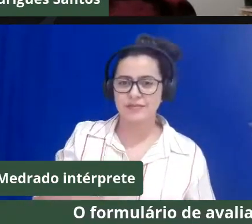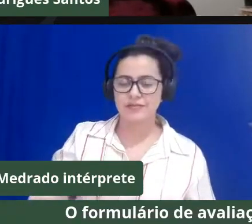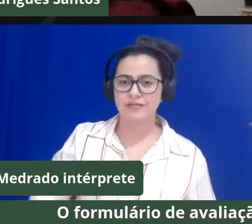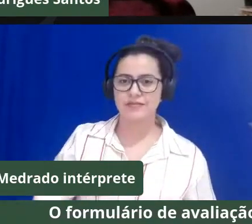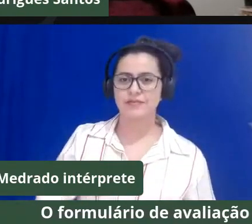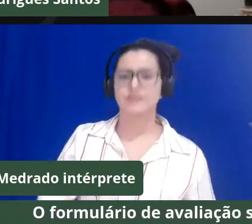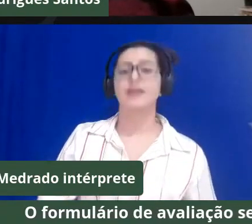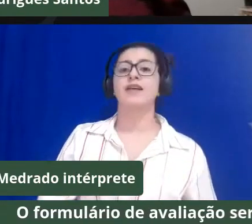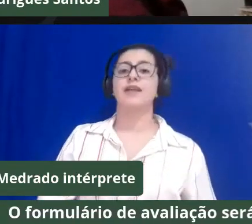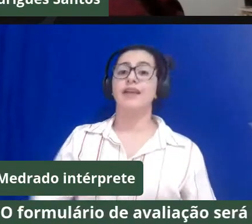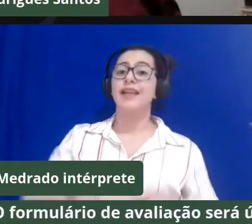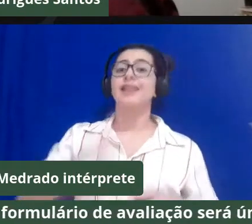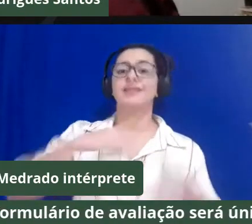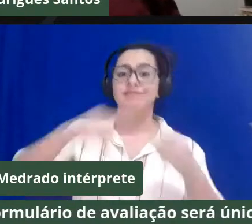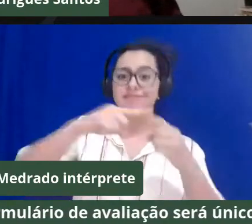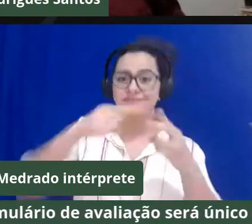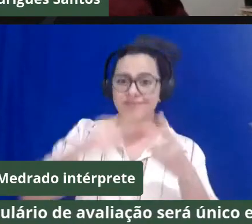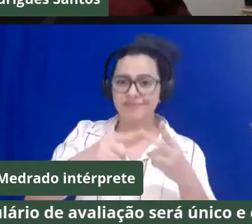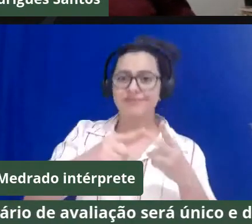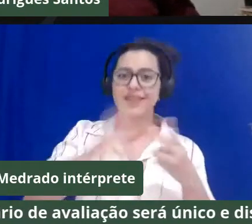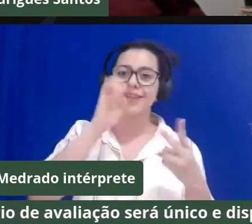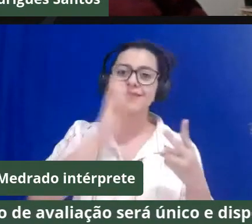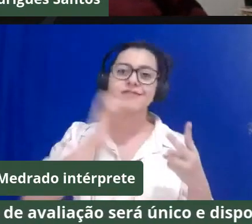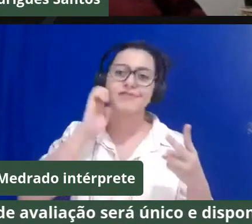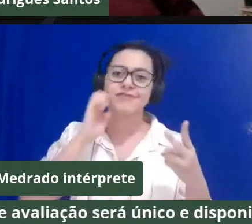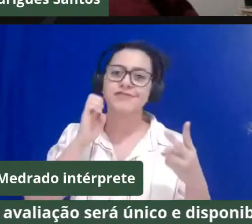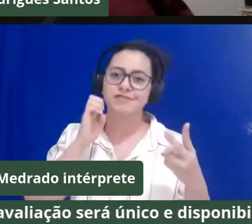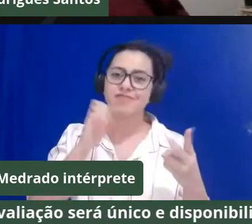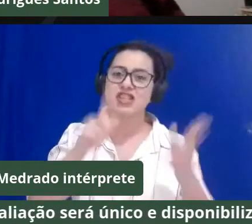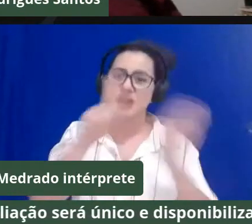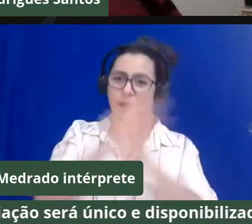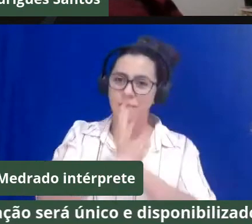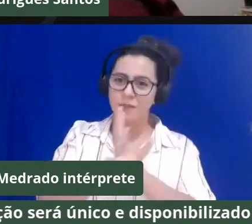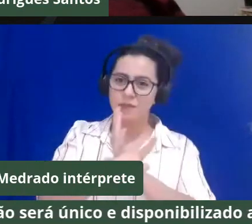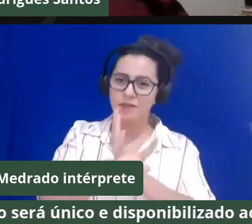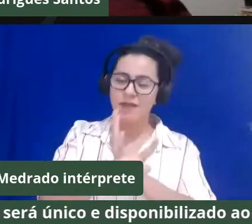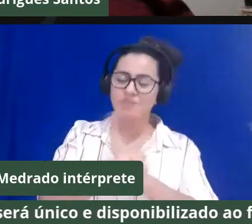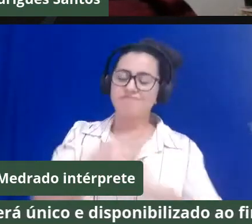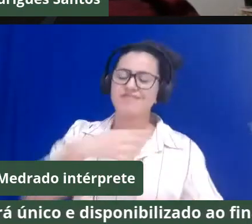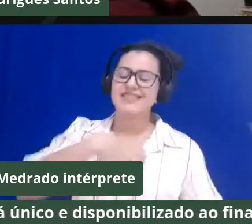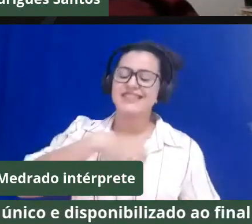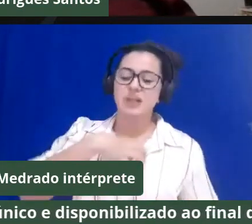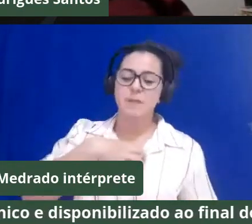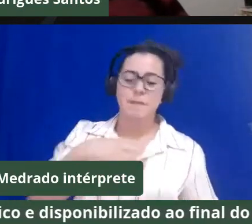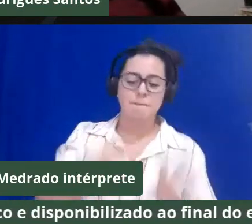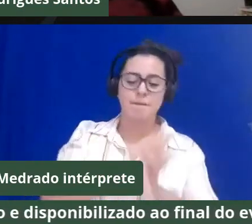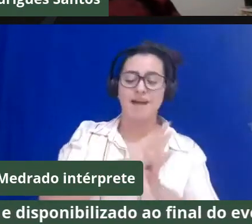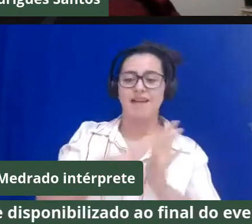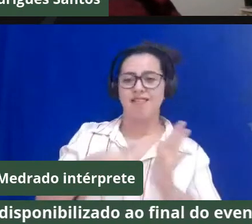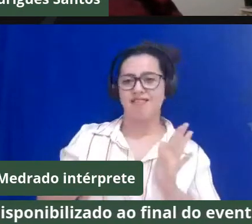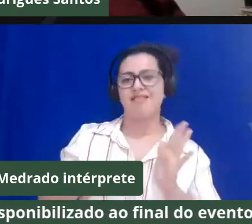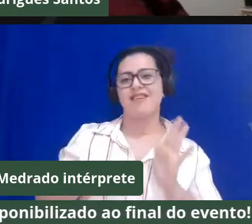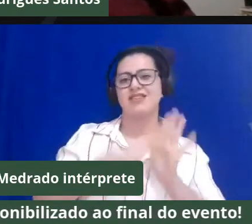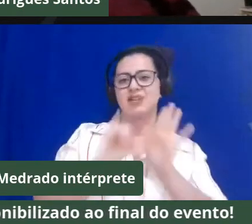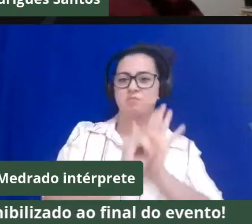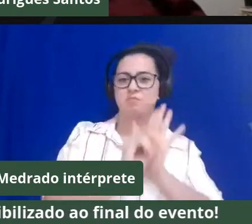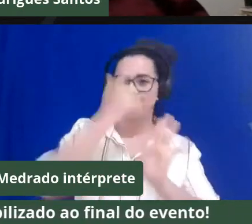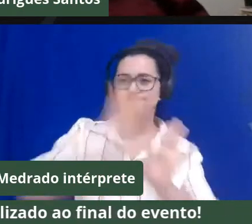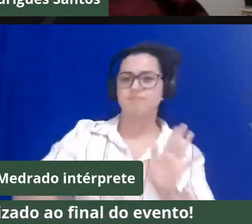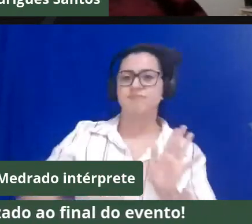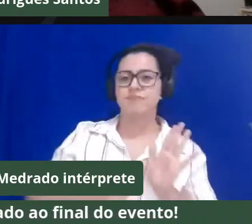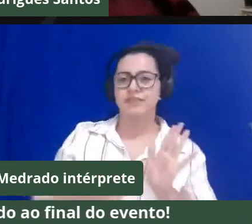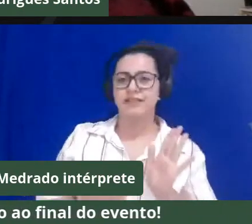foram as duas questões que a Liu trouxe, essa questão do sentimento de pertença e a questão da educação e das escolas